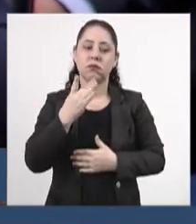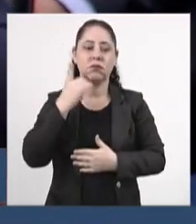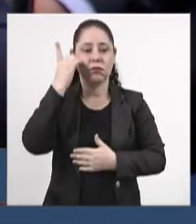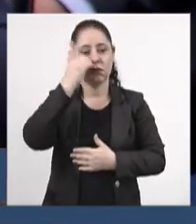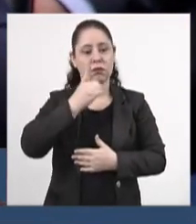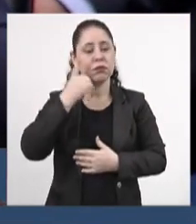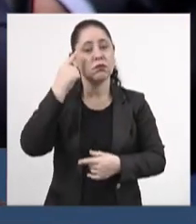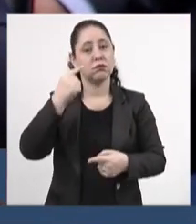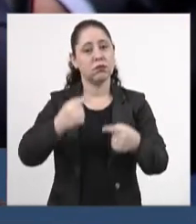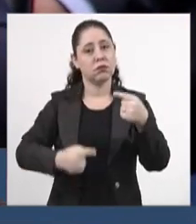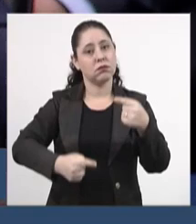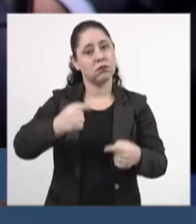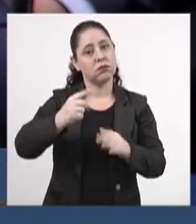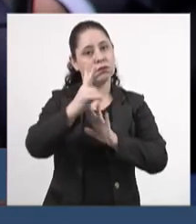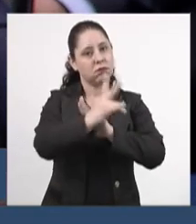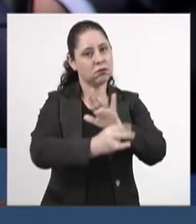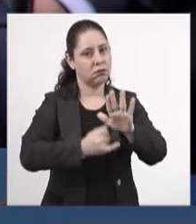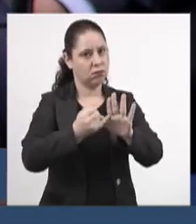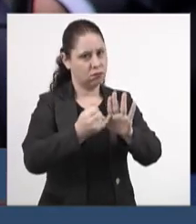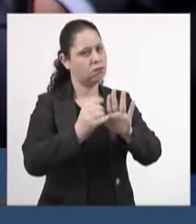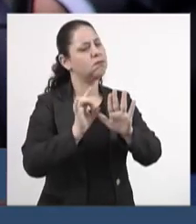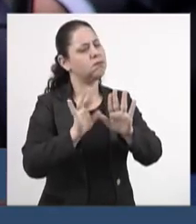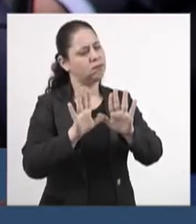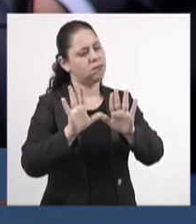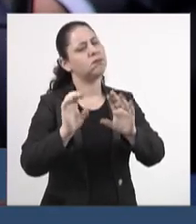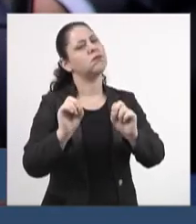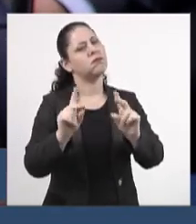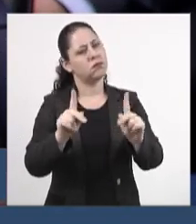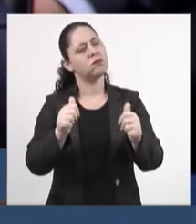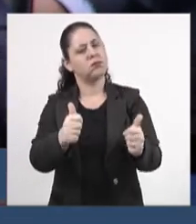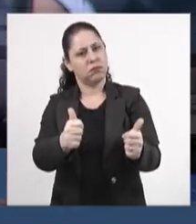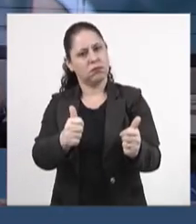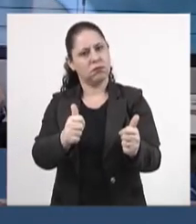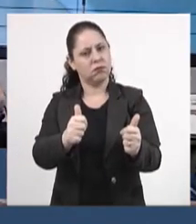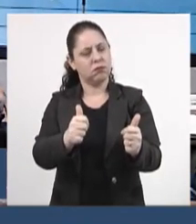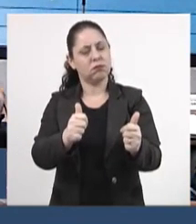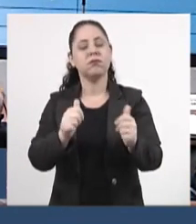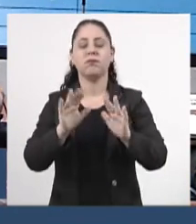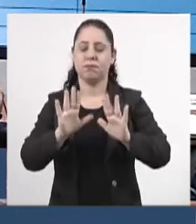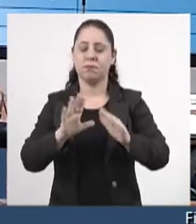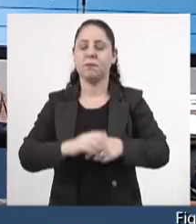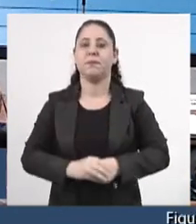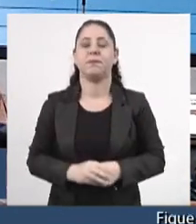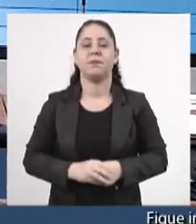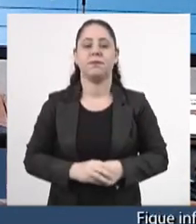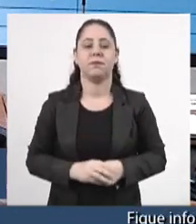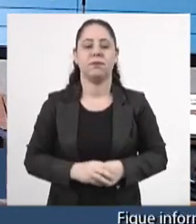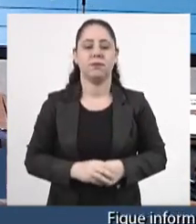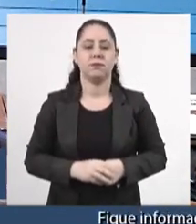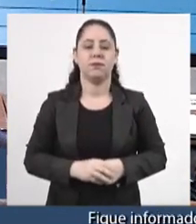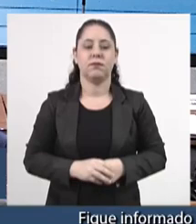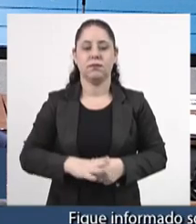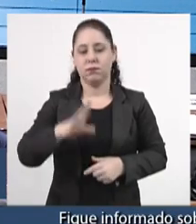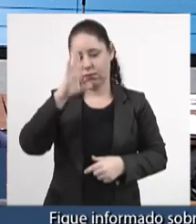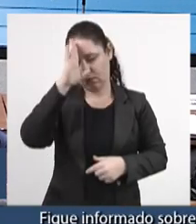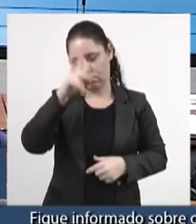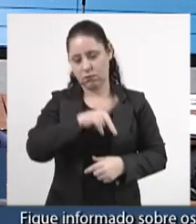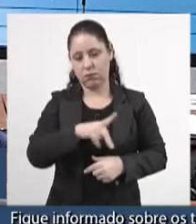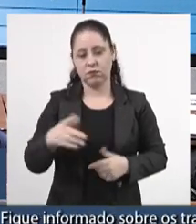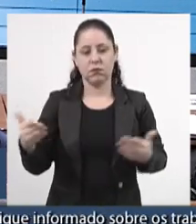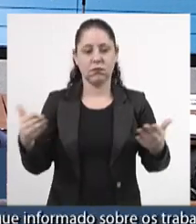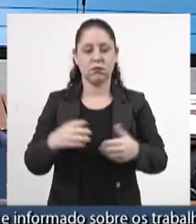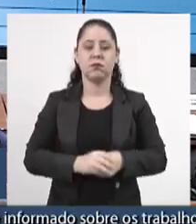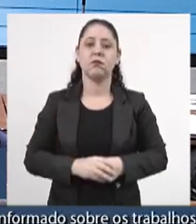deputados que discutam o projeto. Certo. Por gentileza. de ordem, Excelência. Senhor Presidente, uma questão de ordem. Nós